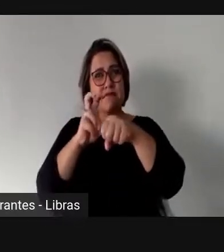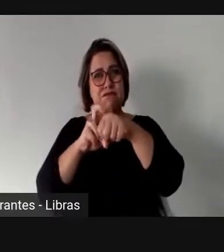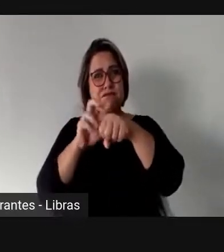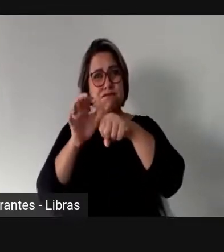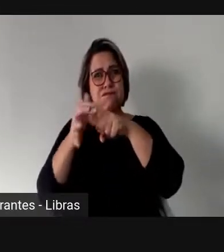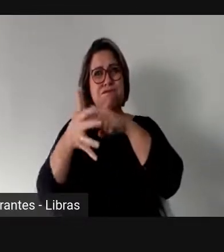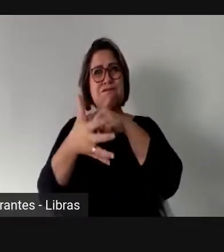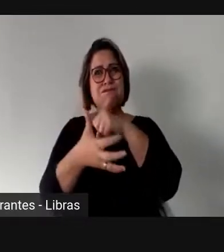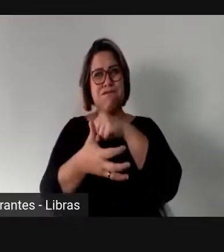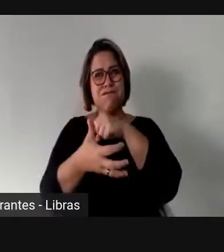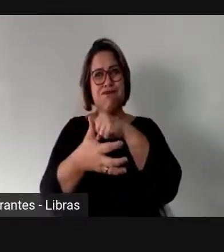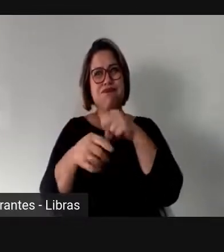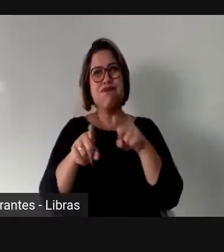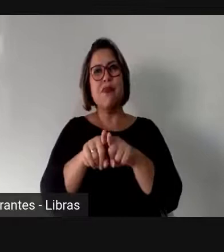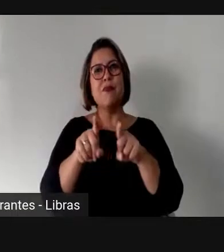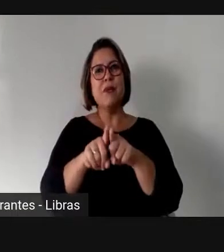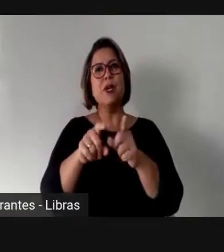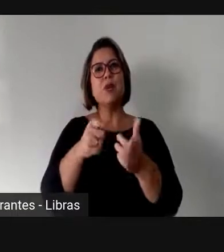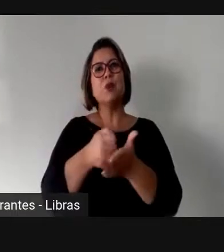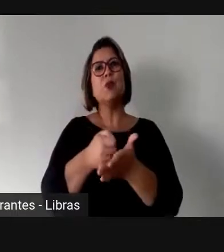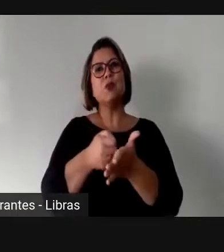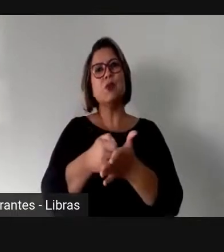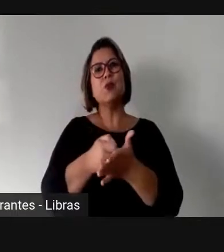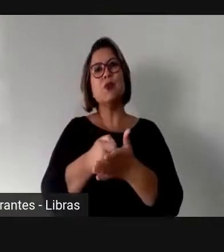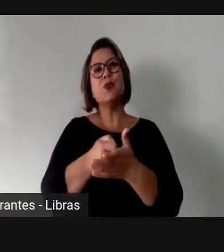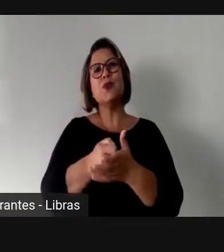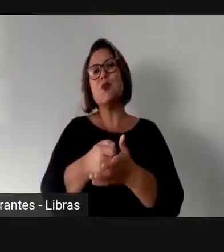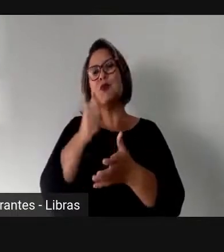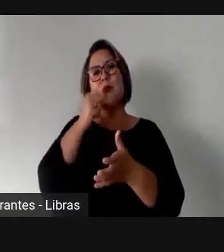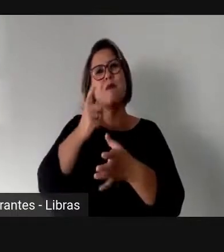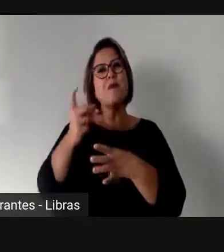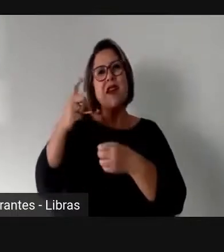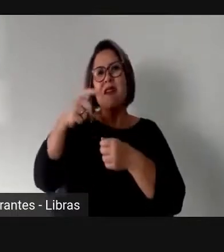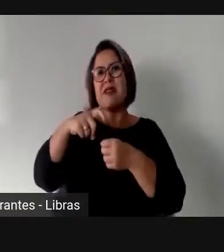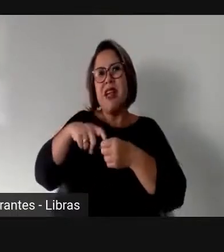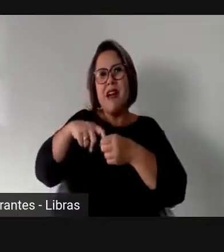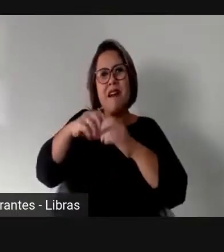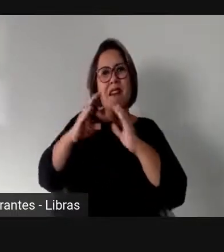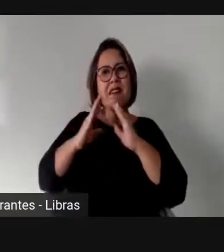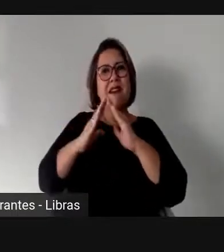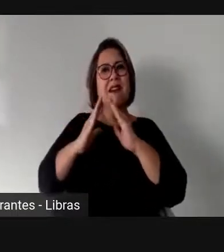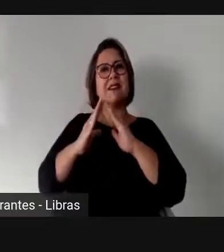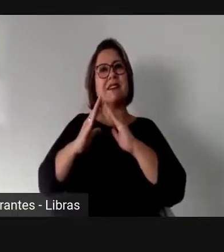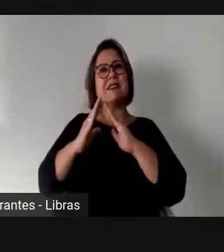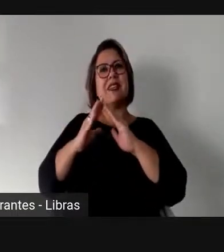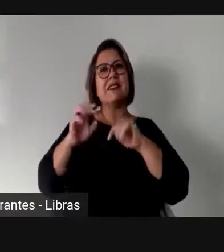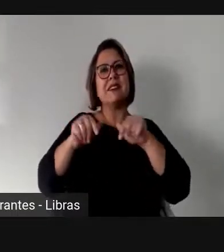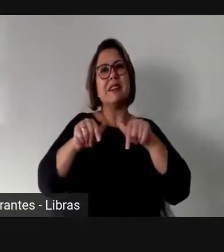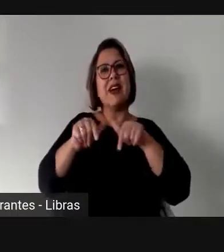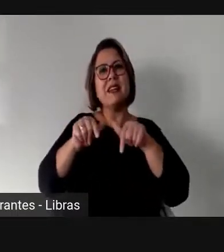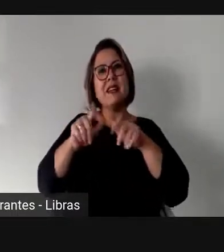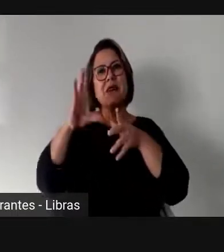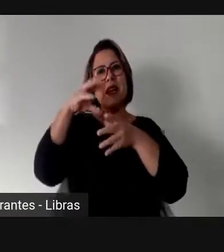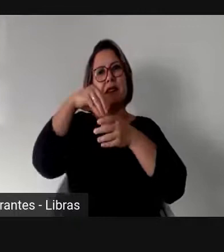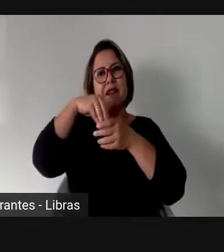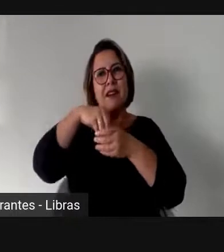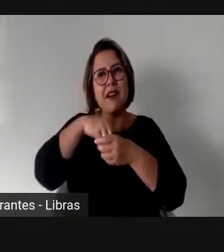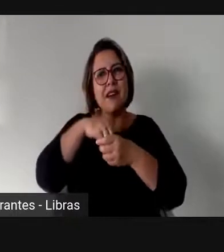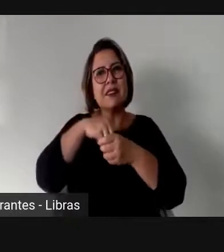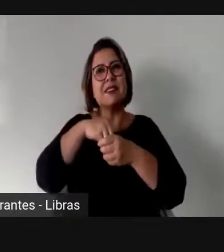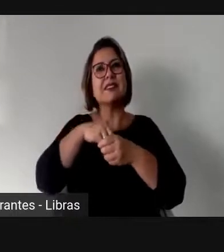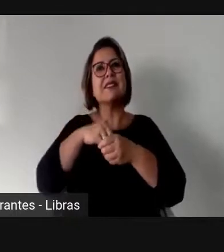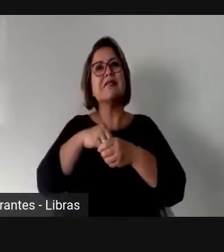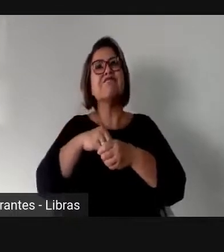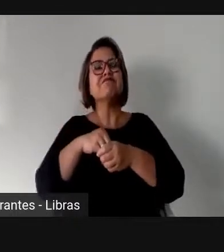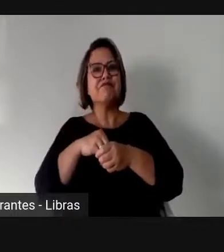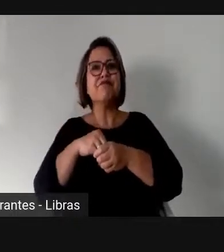de quase todo mundo e de nós mulheres para dentro de casa. Então, muitas pessoas estão fazendo o seu trabalho de casa.